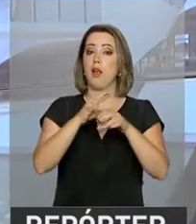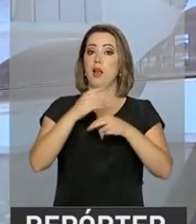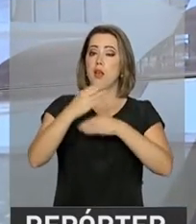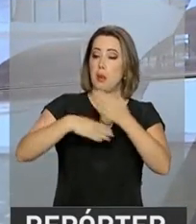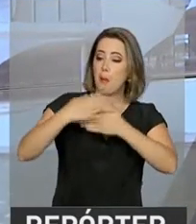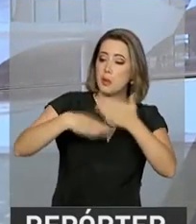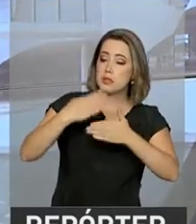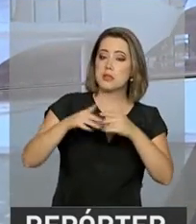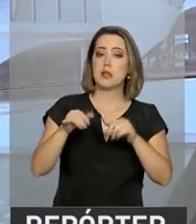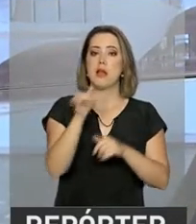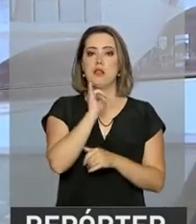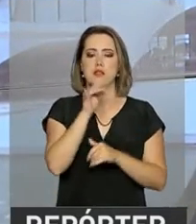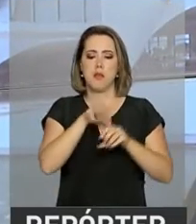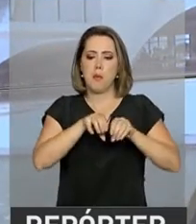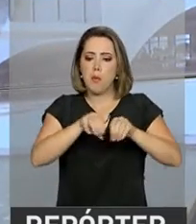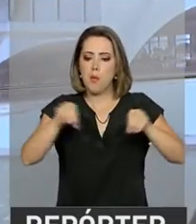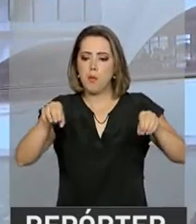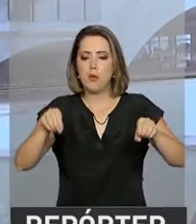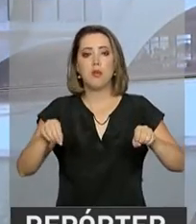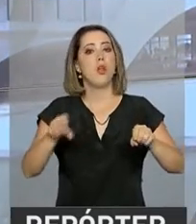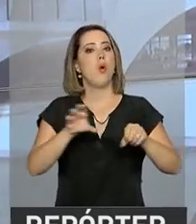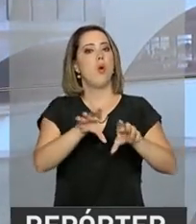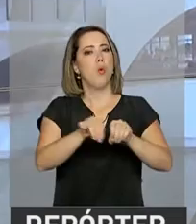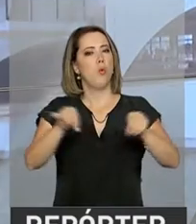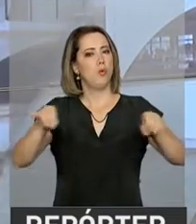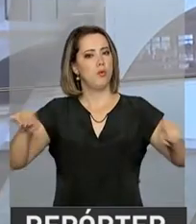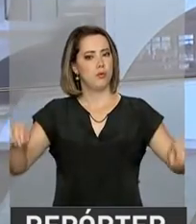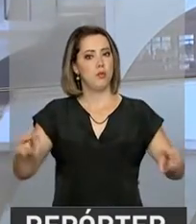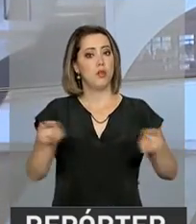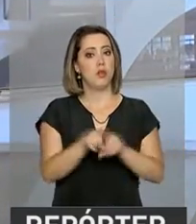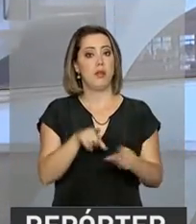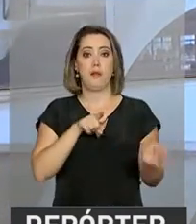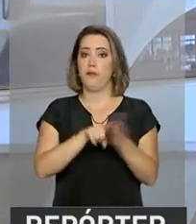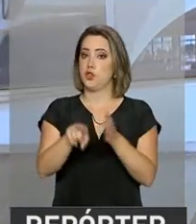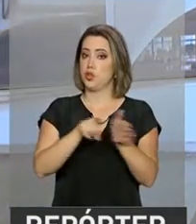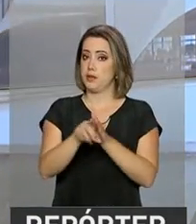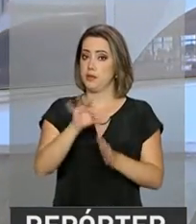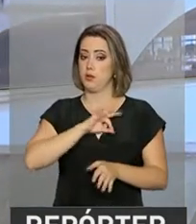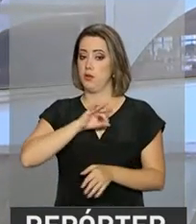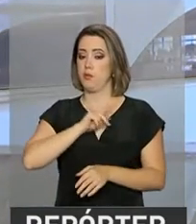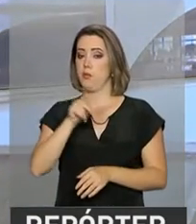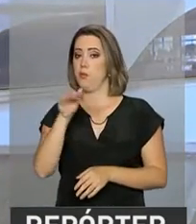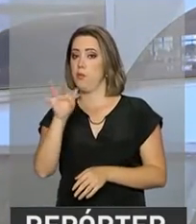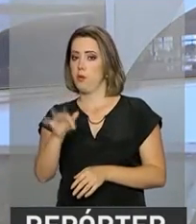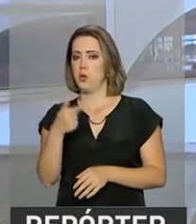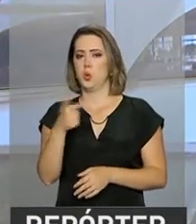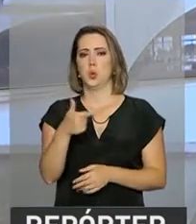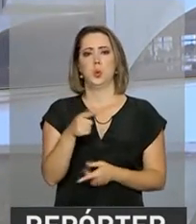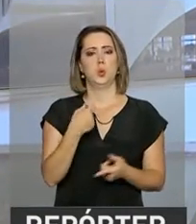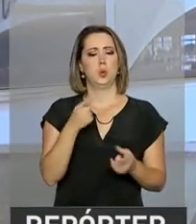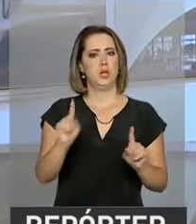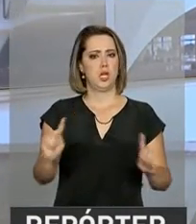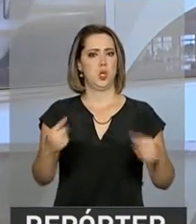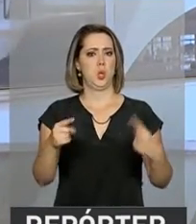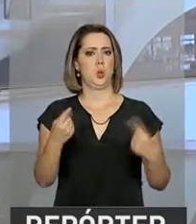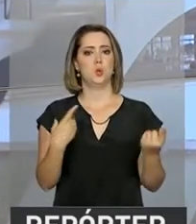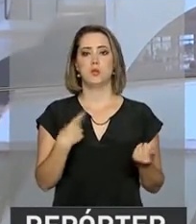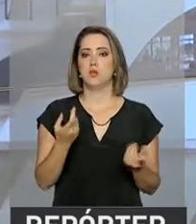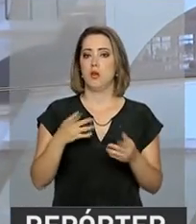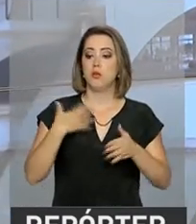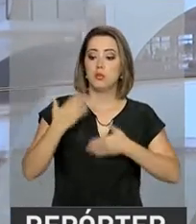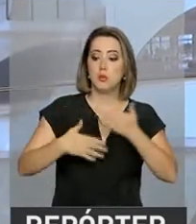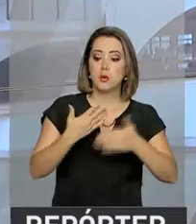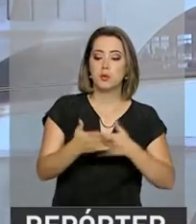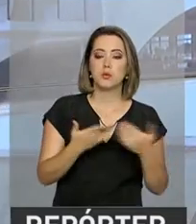como embutidos, linguiças e salsichas, é que estão sob a investigação da Polícia Federal. Não houve nenhuma denúncia contra a